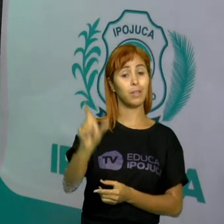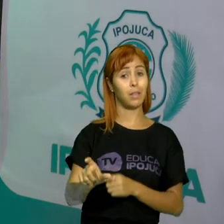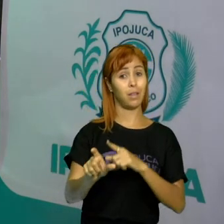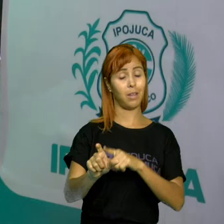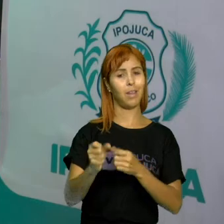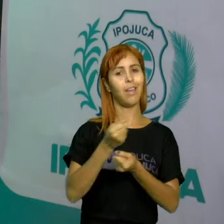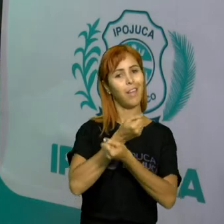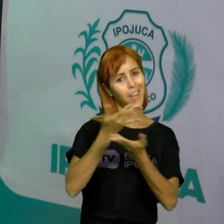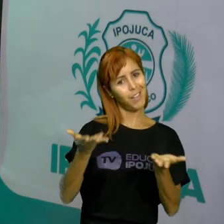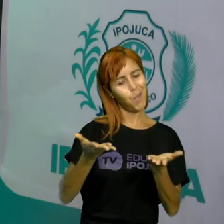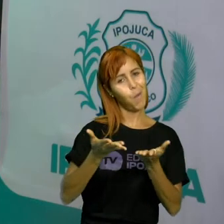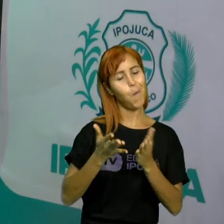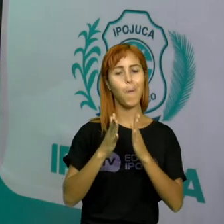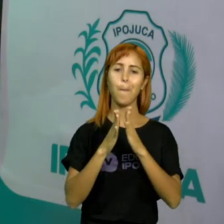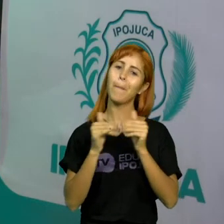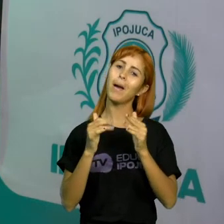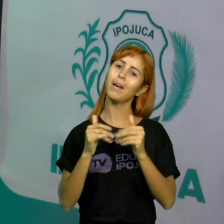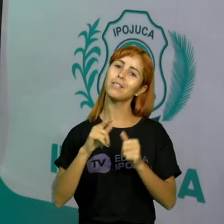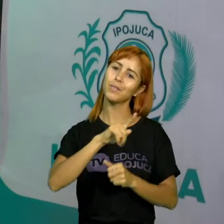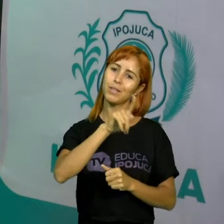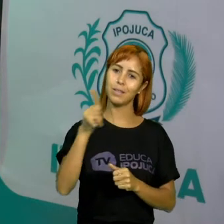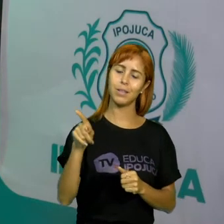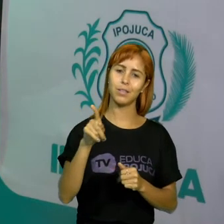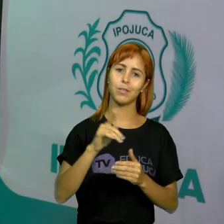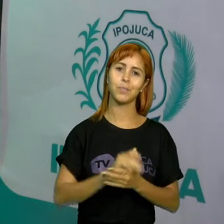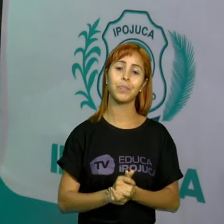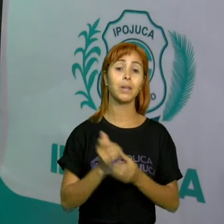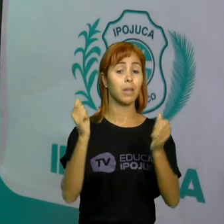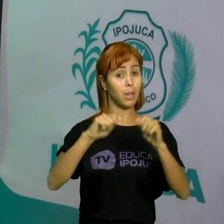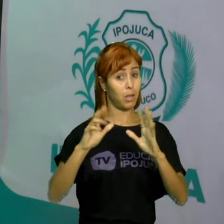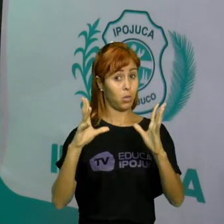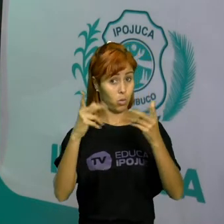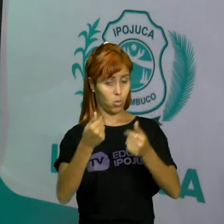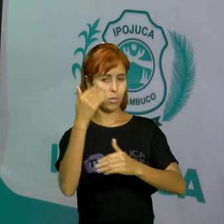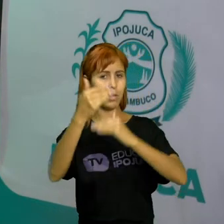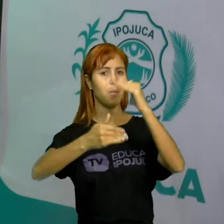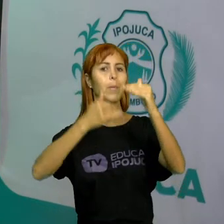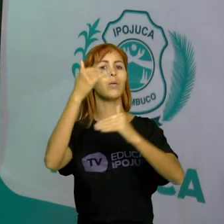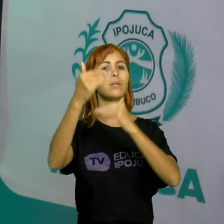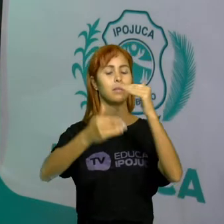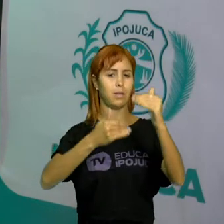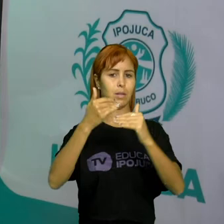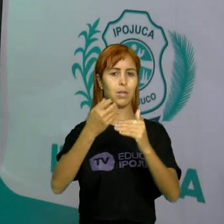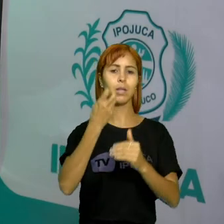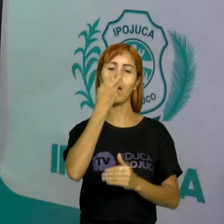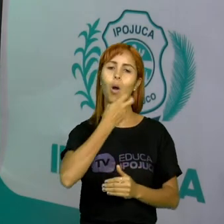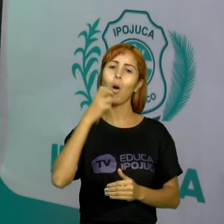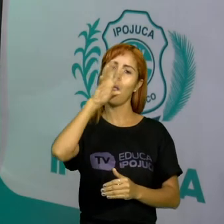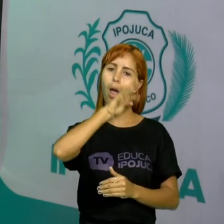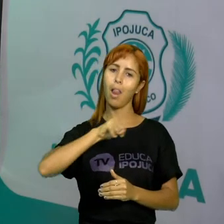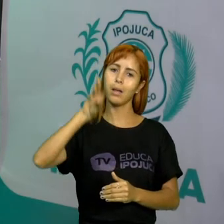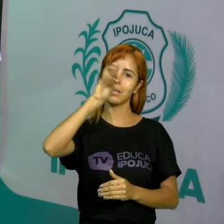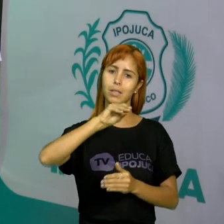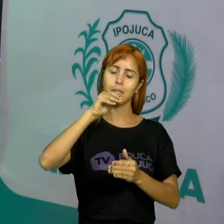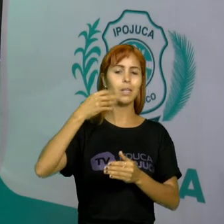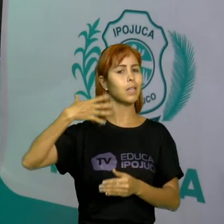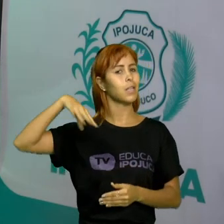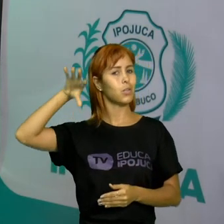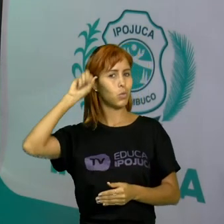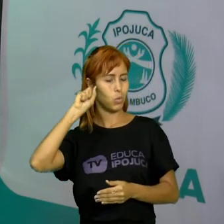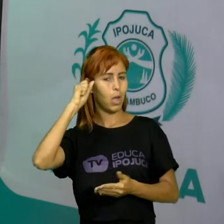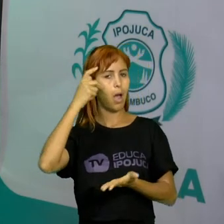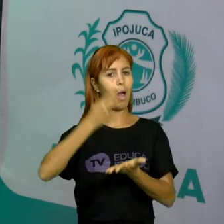Então, peço mais uma vez a vocês aqui, que para que todo esse processo da oralidade, da escuta